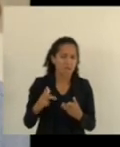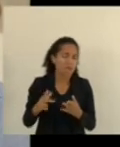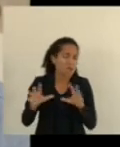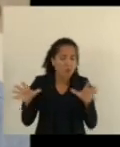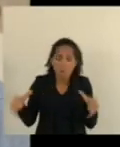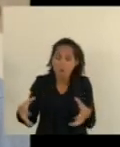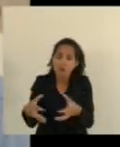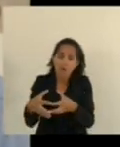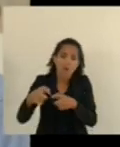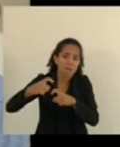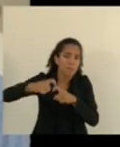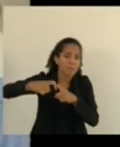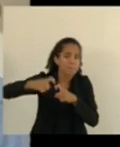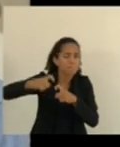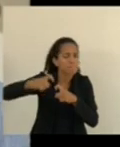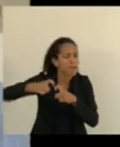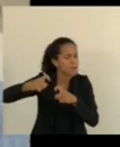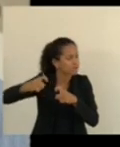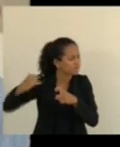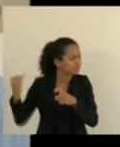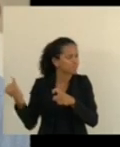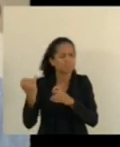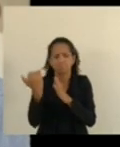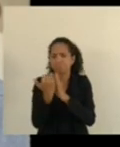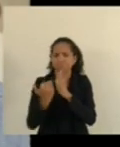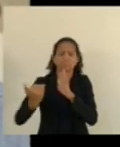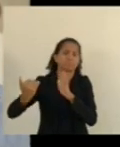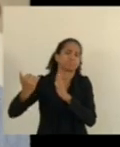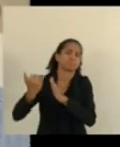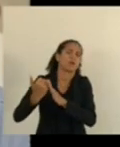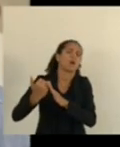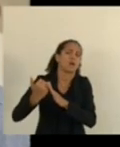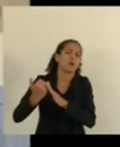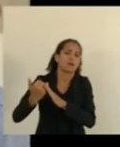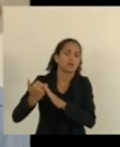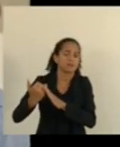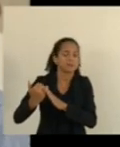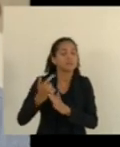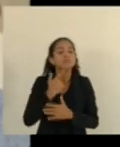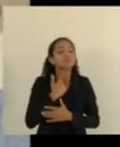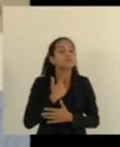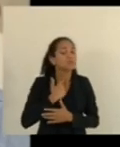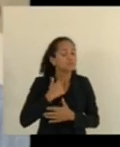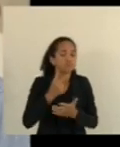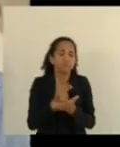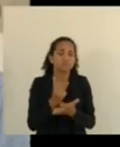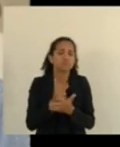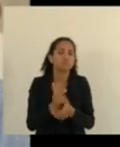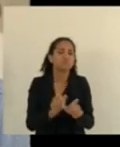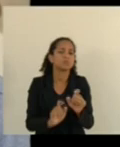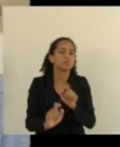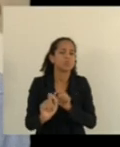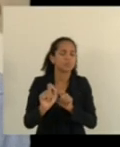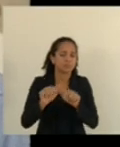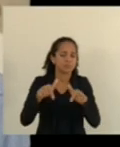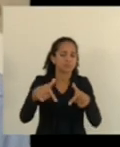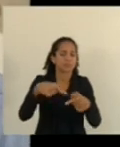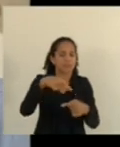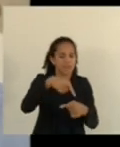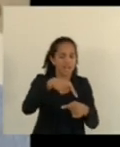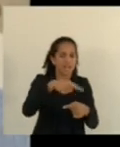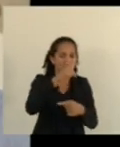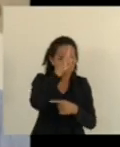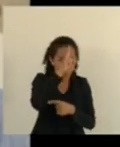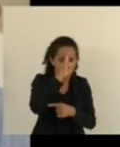equipe de médicos de primeiro mundo e o desejo sempre foi fazer o hospital do